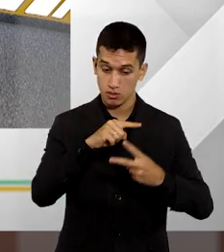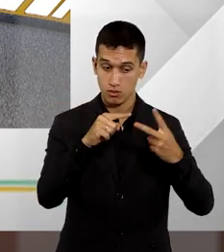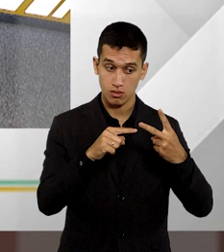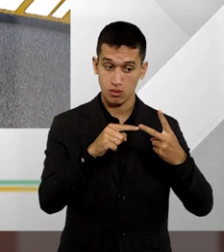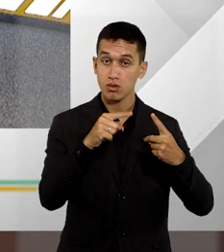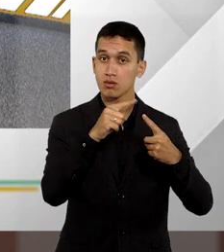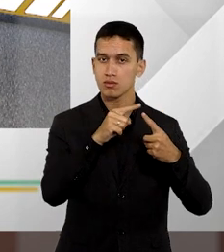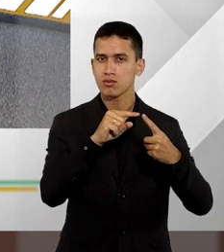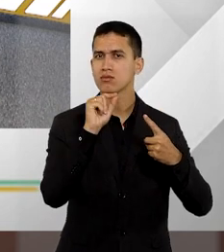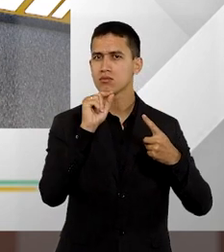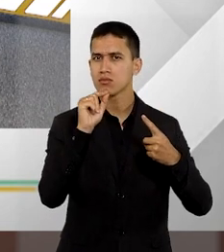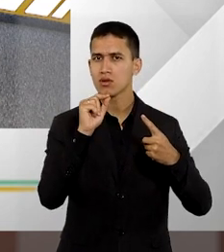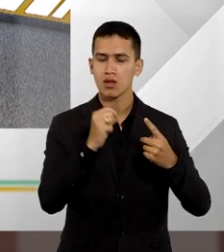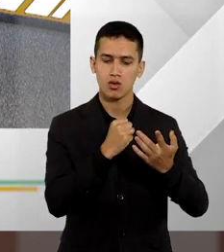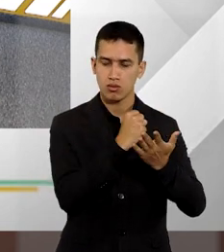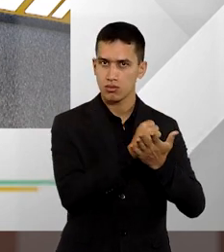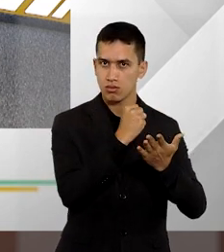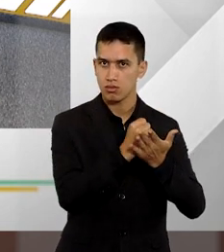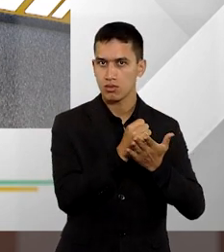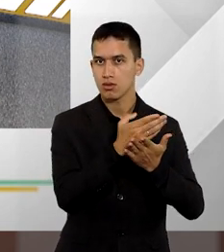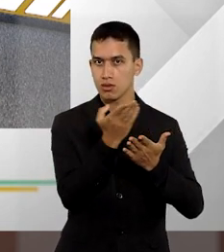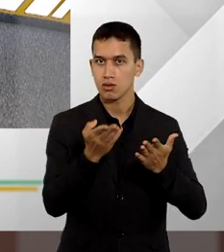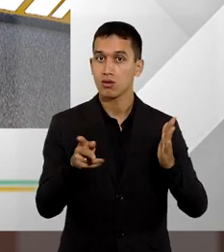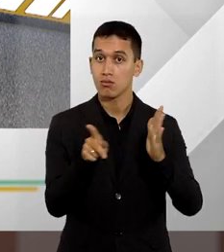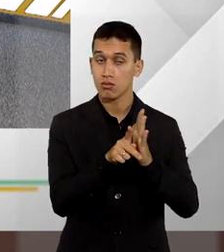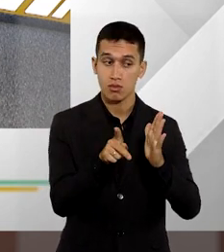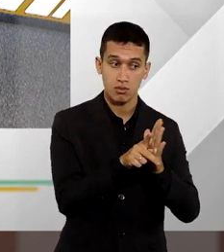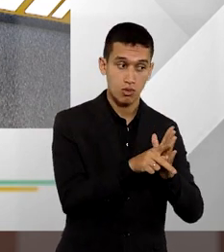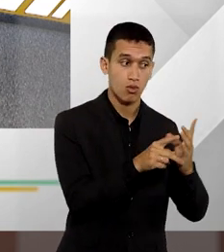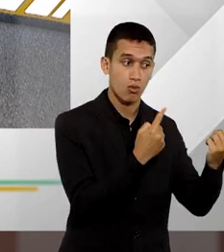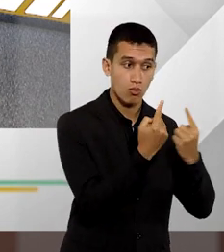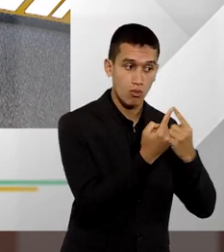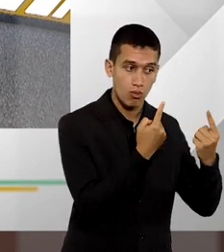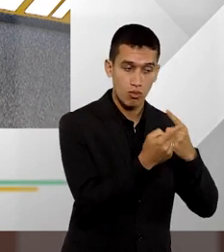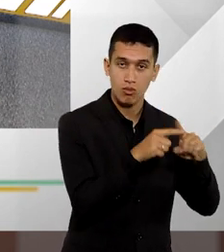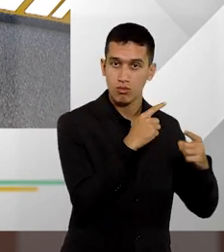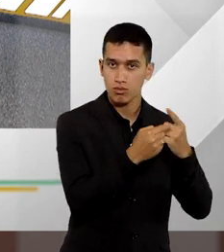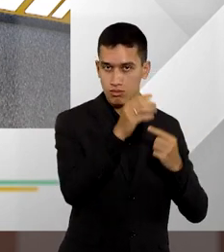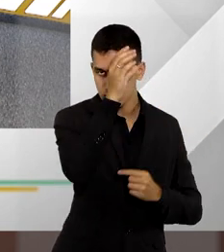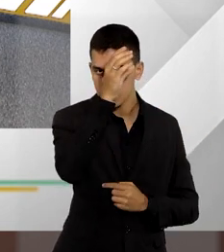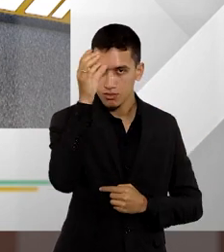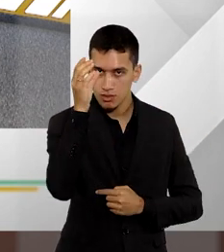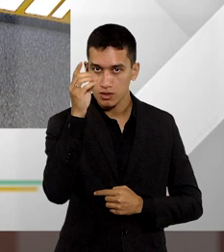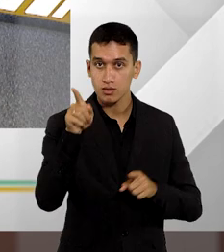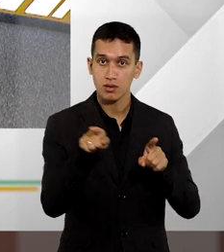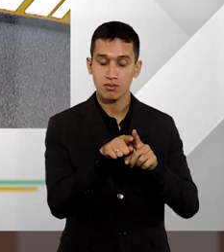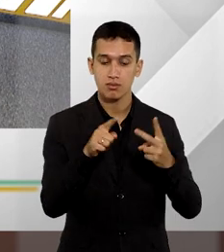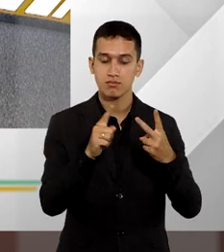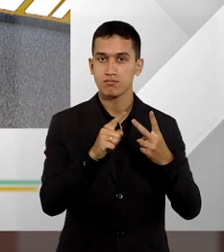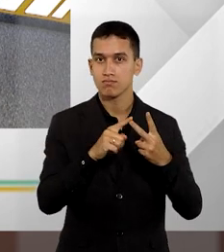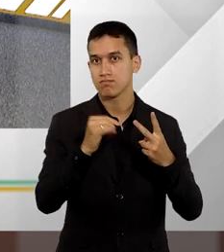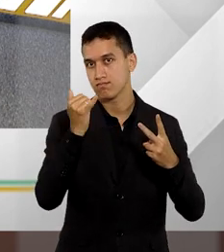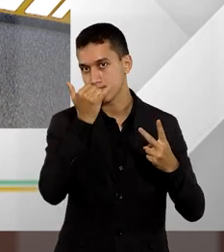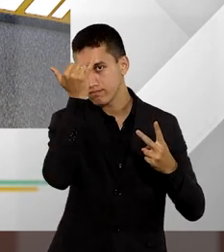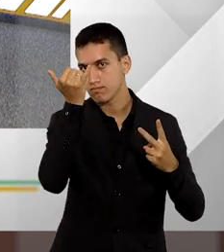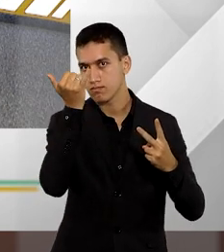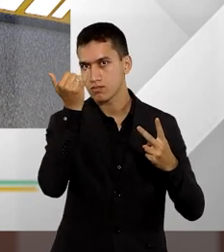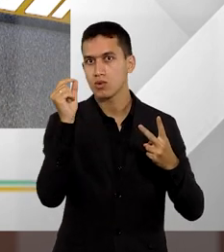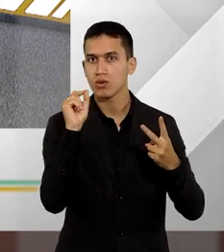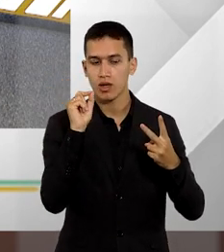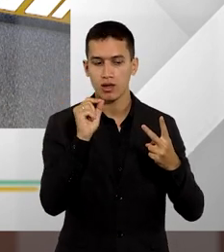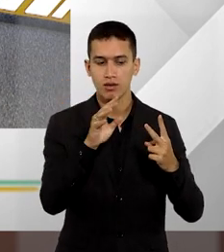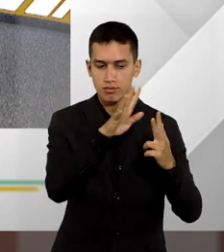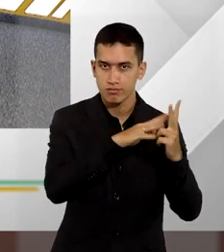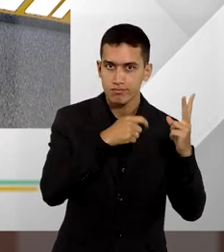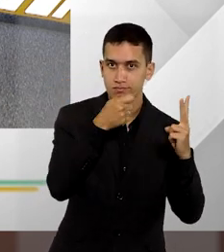os contratuais que são aqueles acertados entre o cliente e o advogado e também os sucumbenciais que são aqueles que a